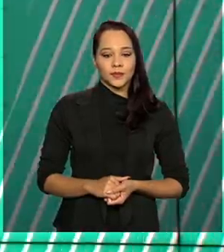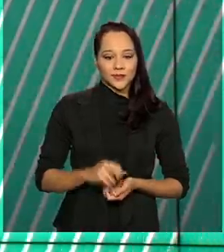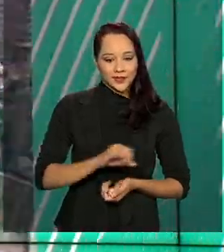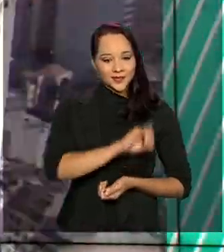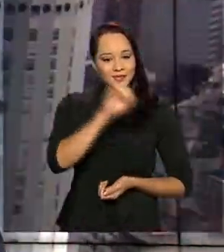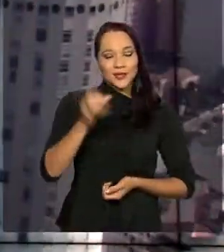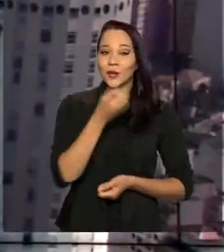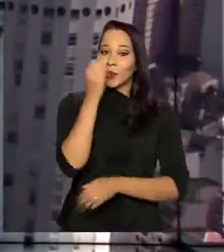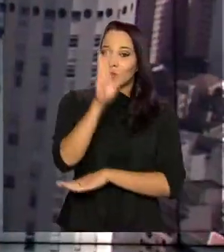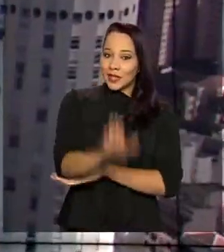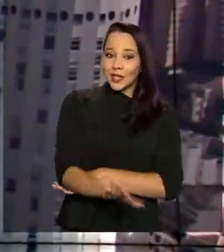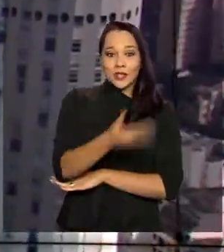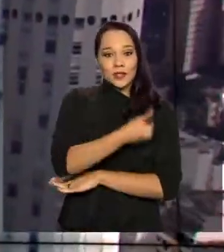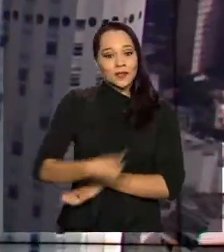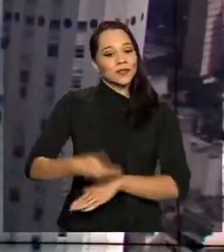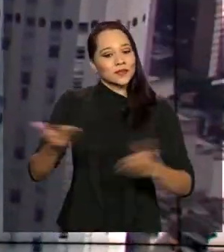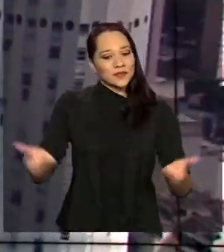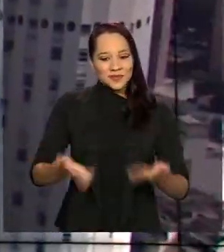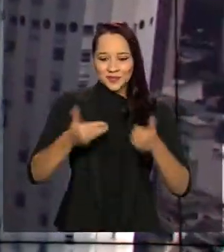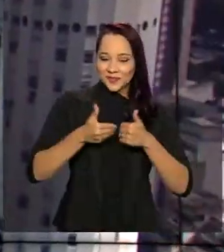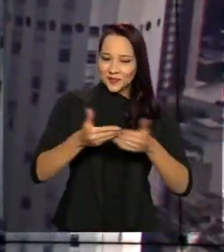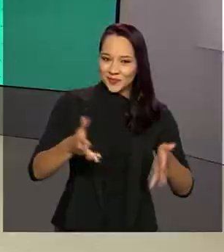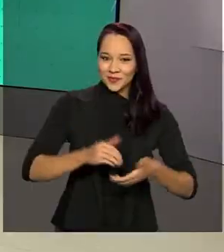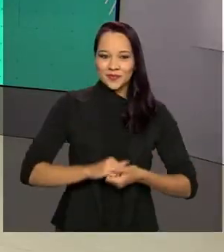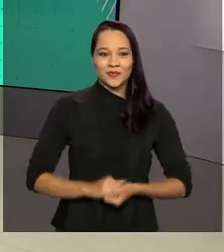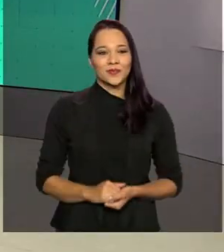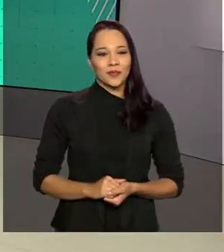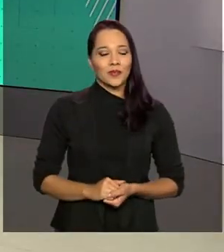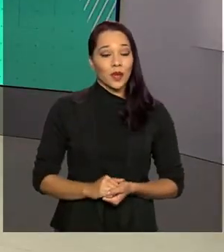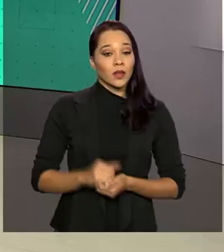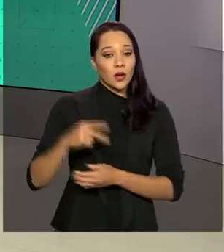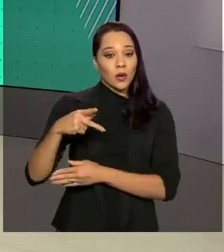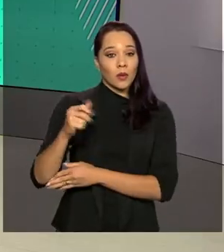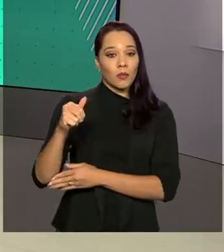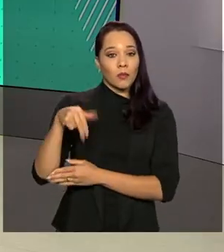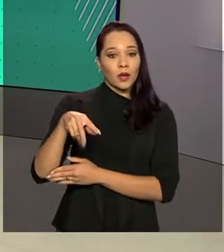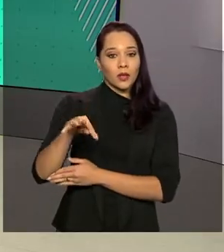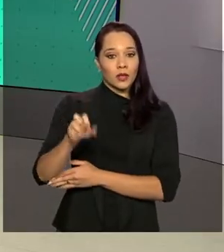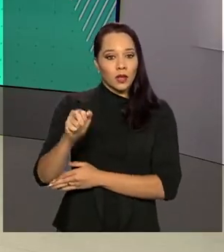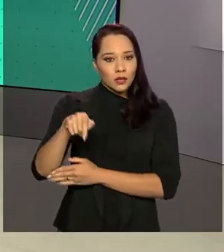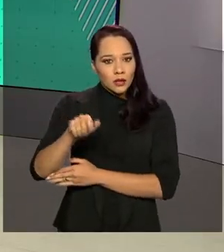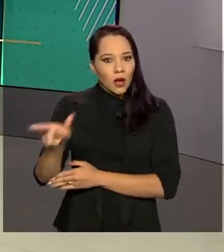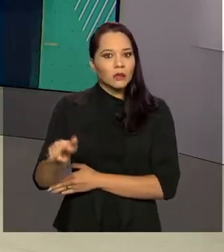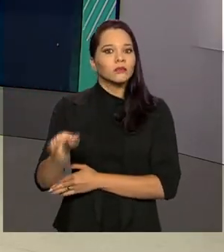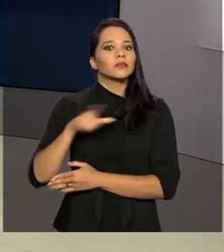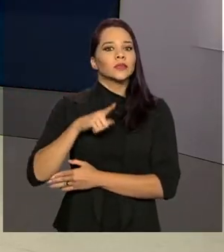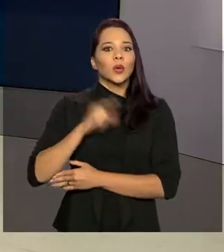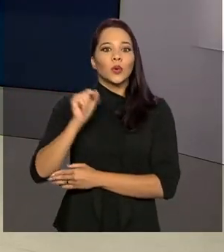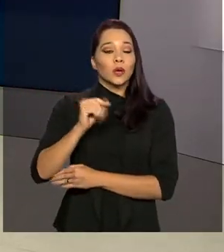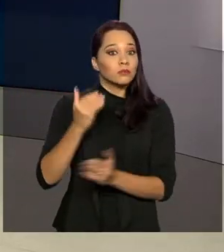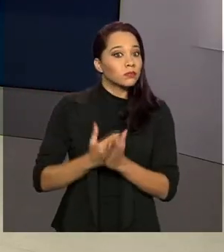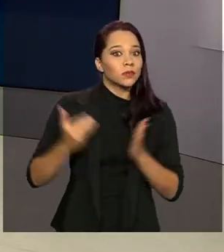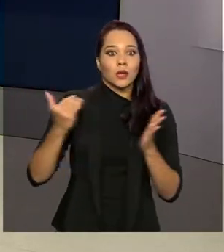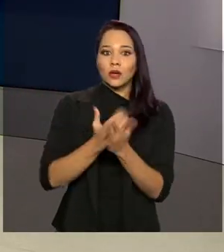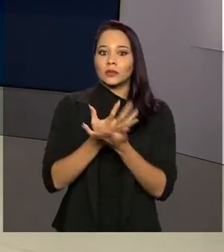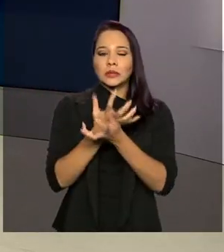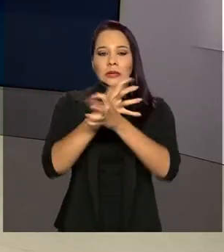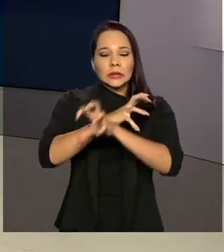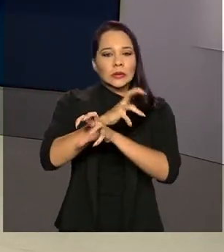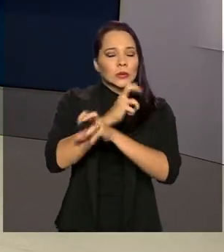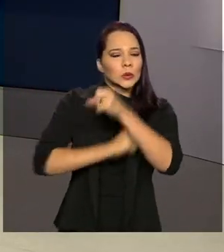Olá, boa tarde. O governo agora está no ar. O Pantanal está sofrendo com a maior seca dos últimos anos.